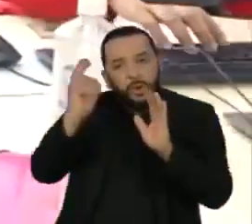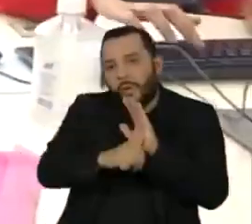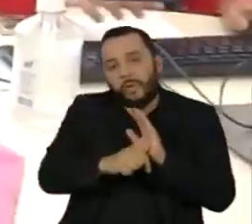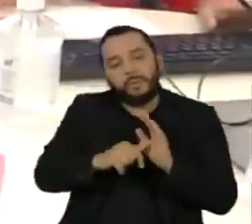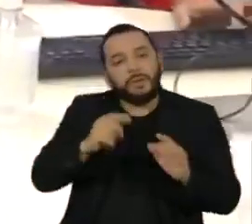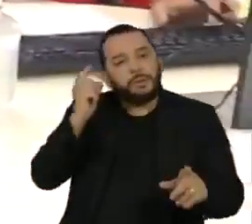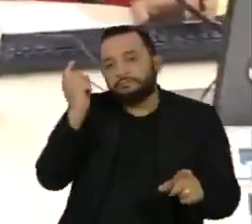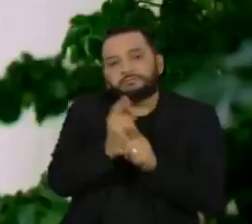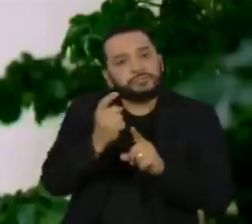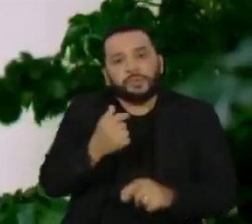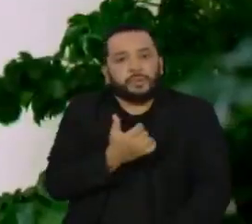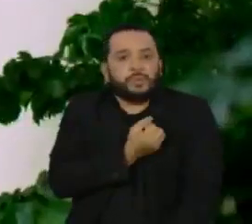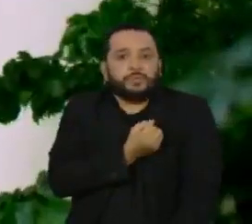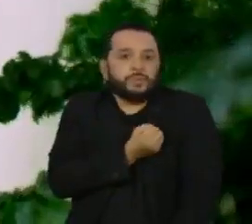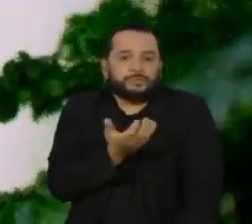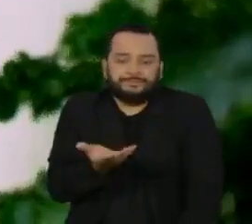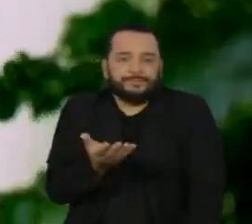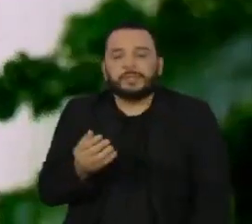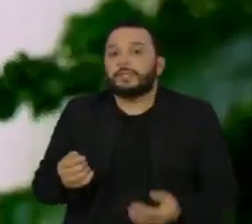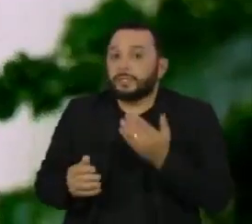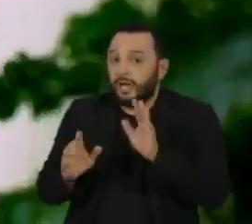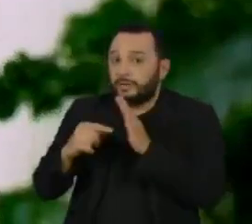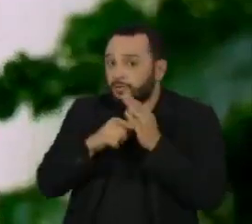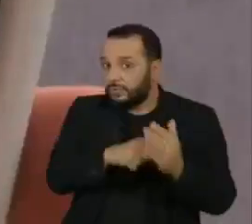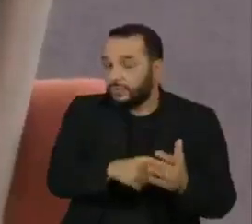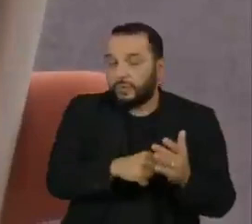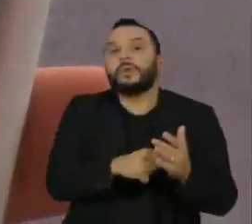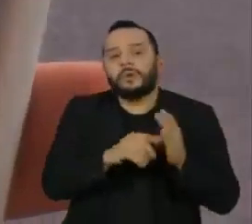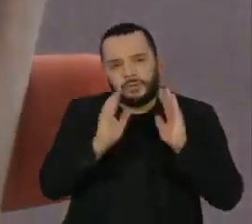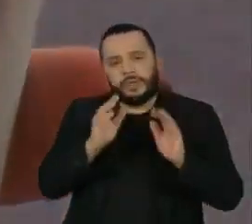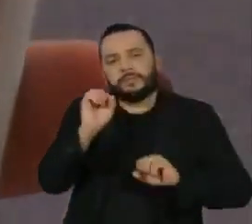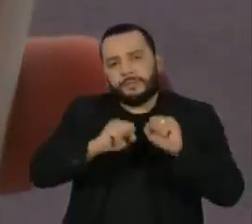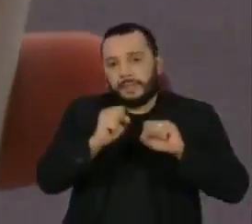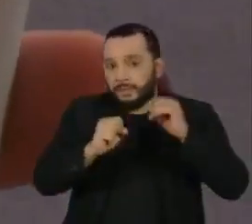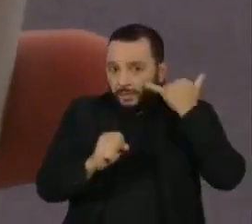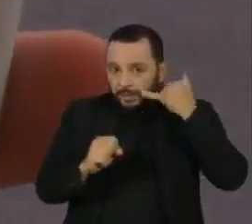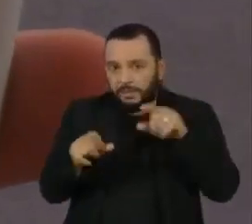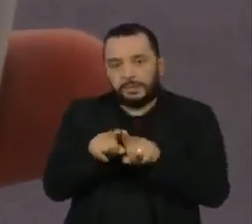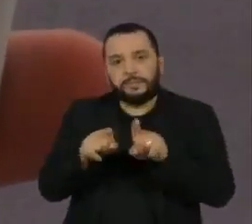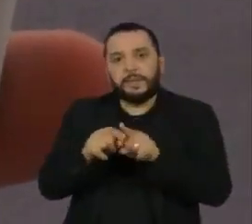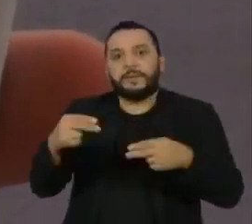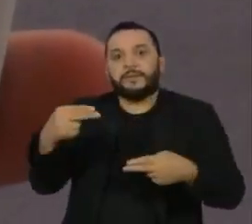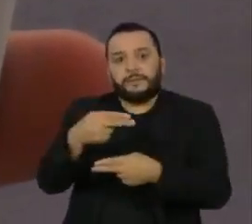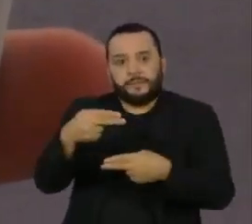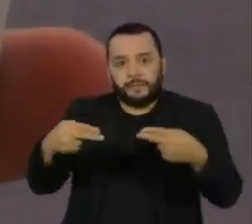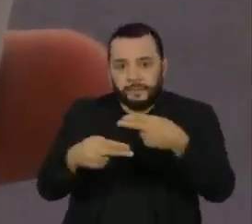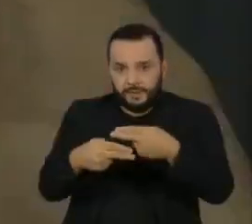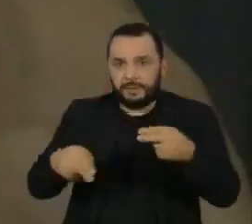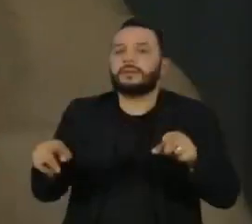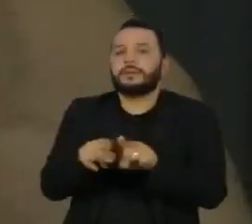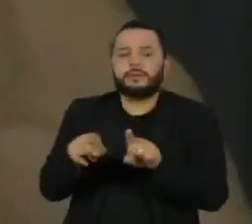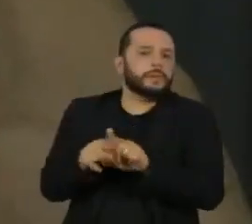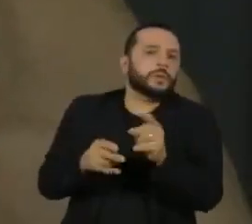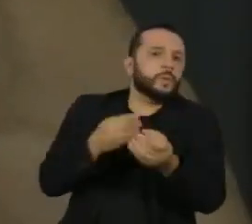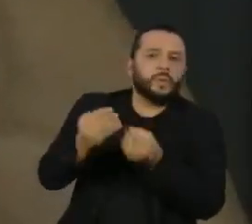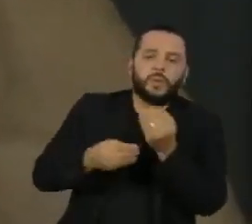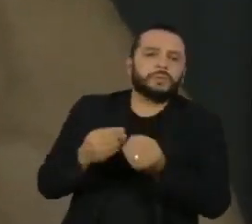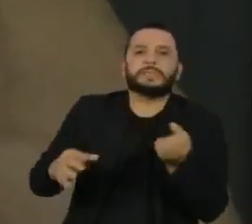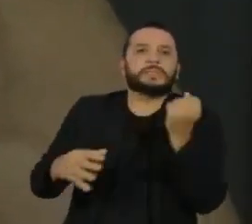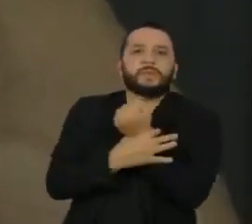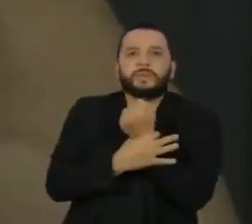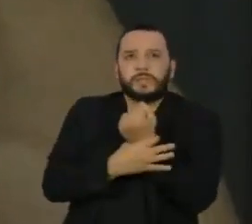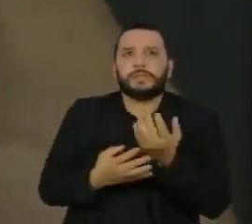fabricantes de aparelhos e a Febraban pedindo explicações sobre dispositivos de segurança em cada aparelho. A Febraban